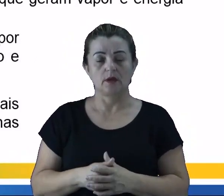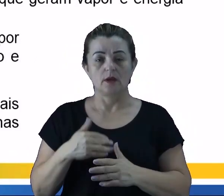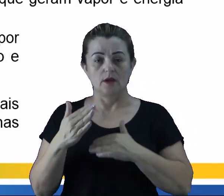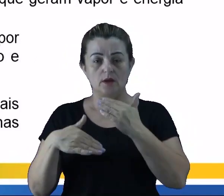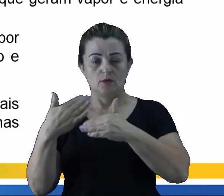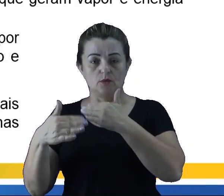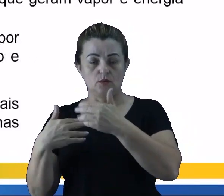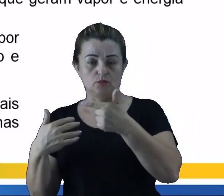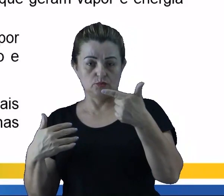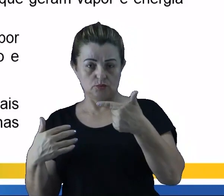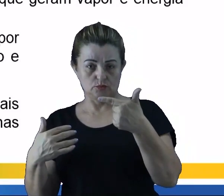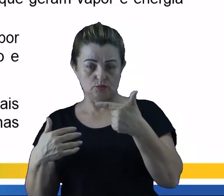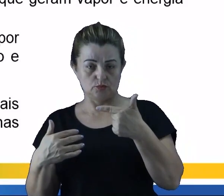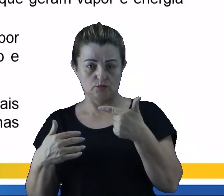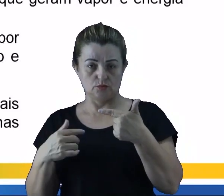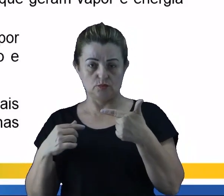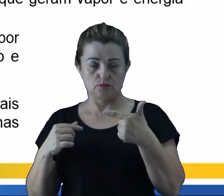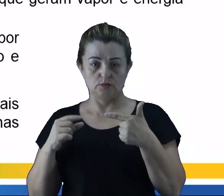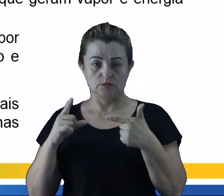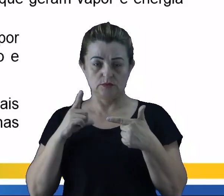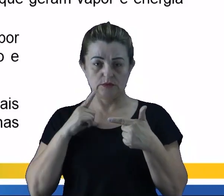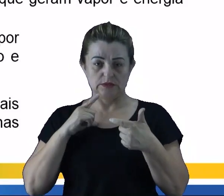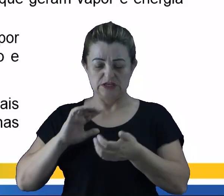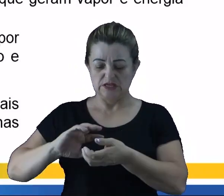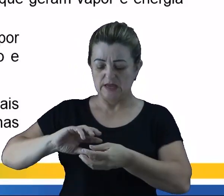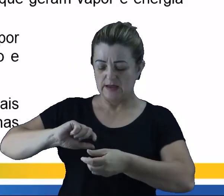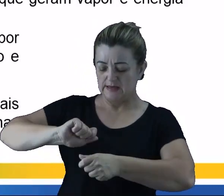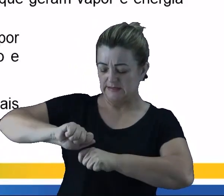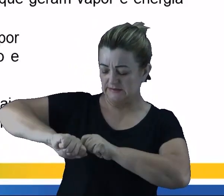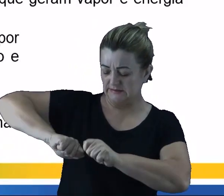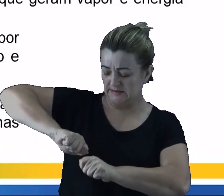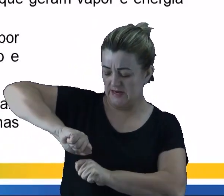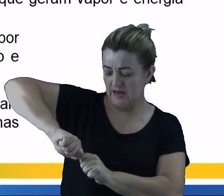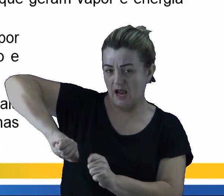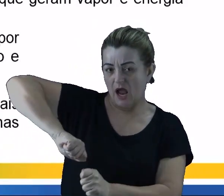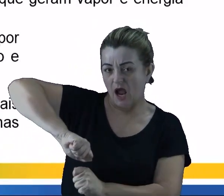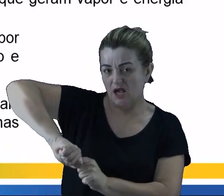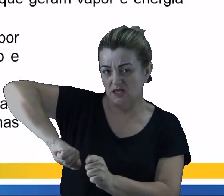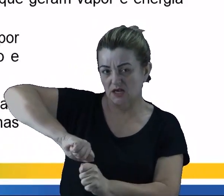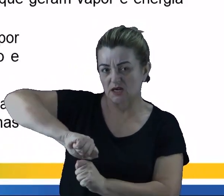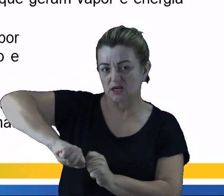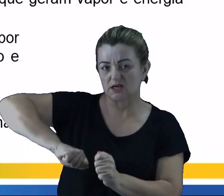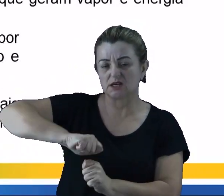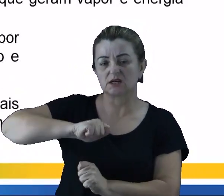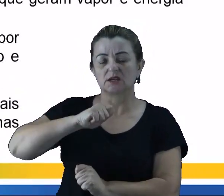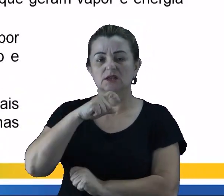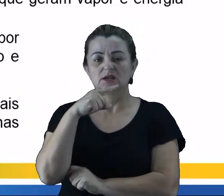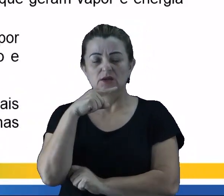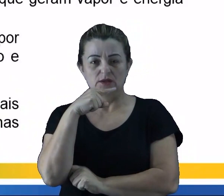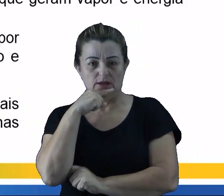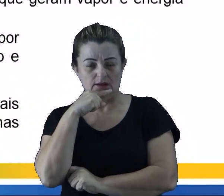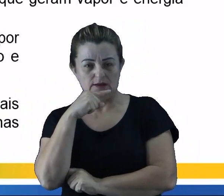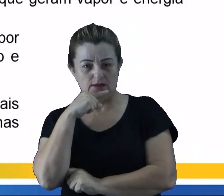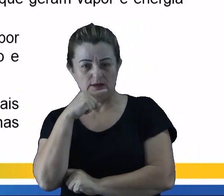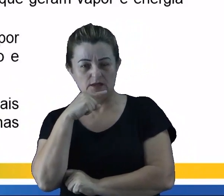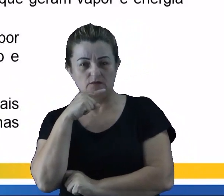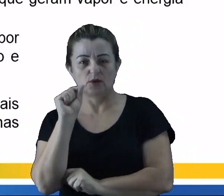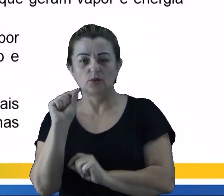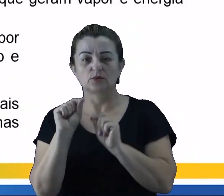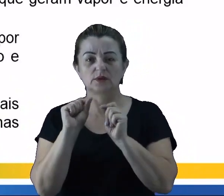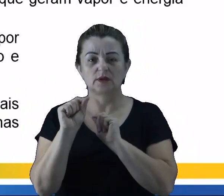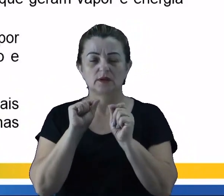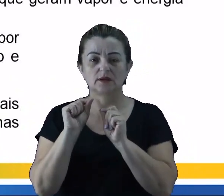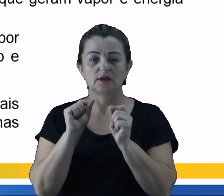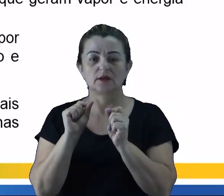processo número 2 fala. Após ser esmagada a cana, o bagaço segue em caldeiras que vão gerar vapor e